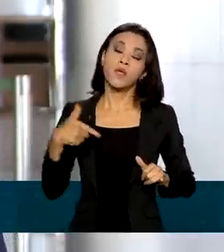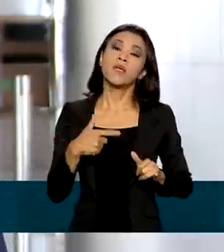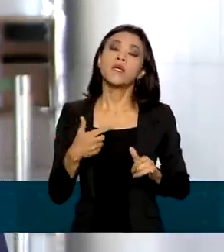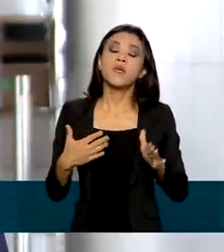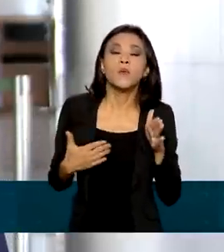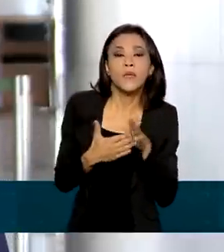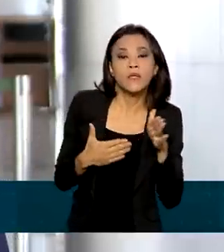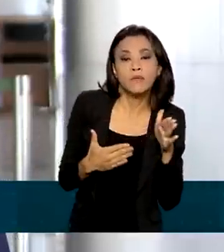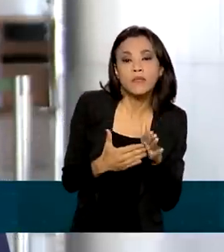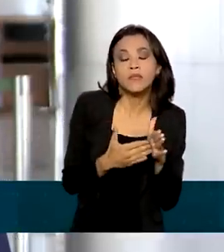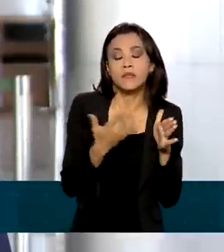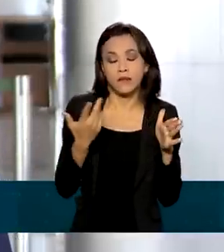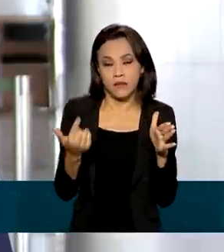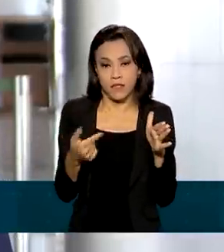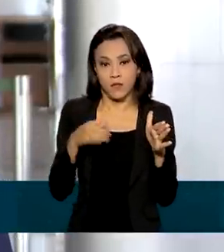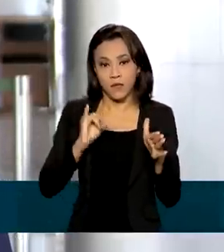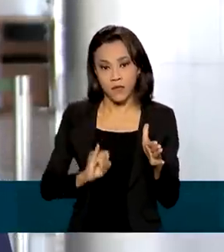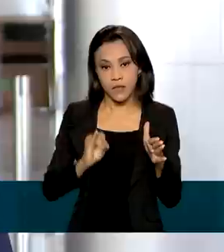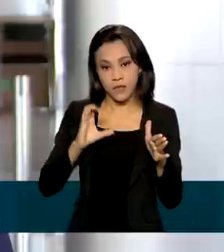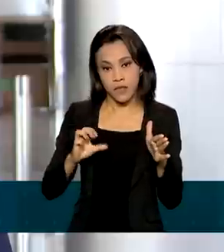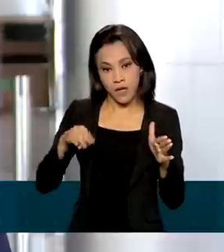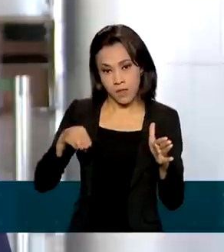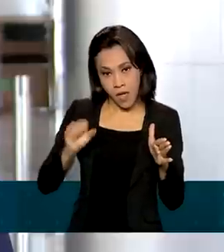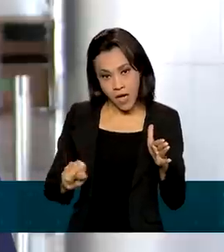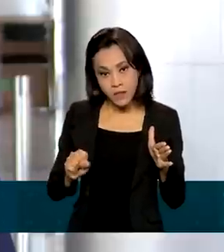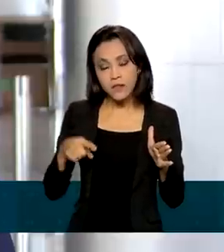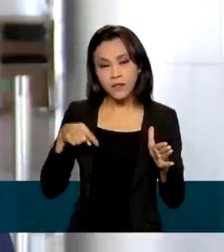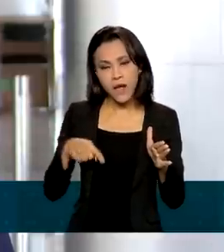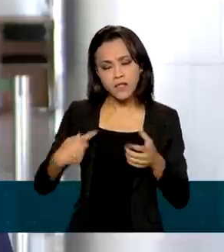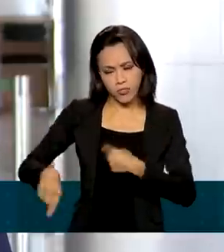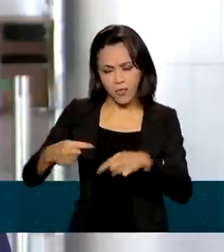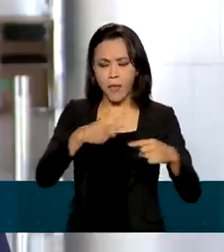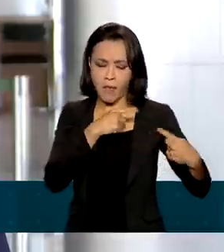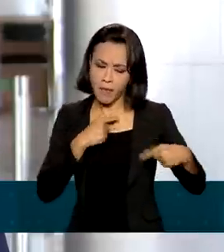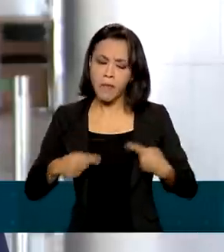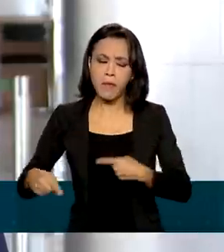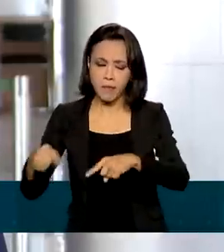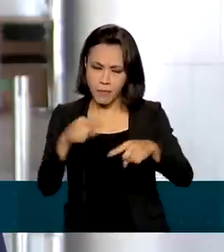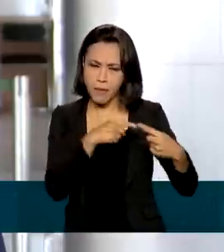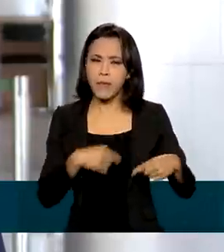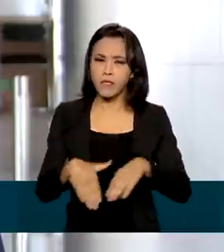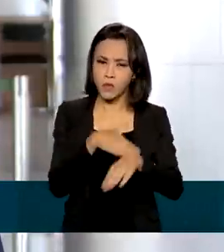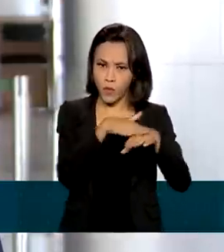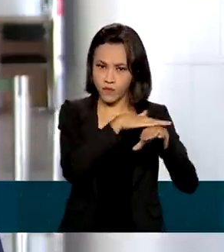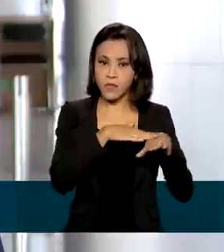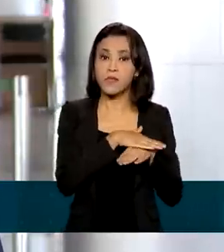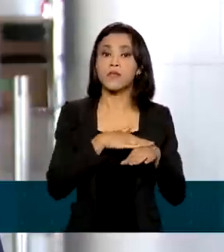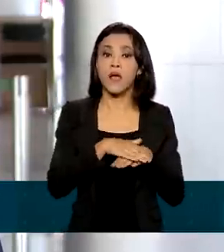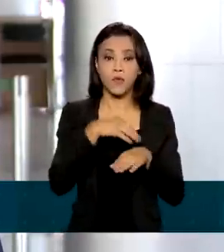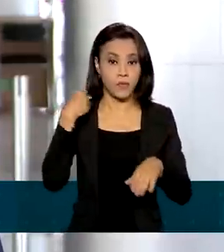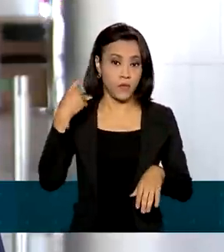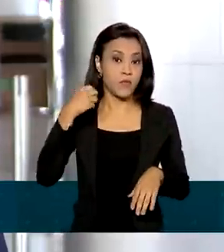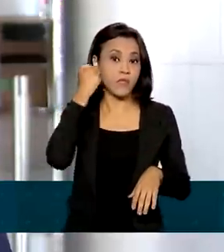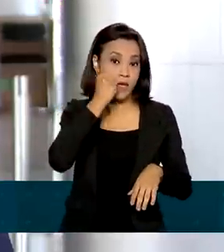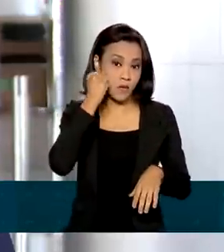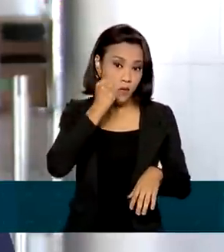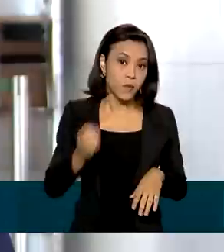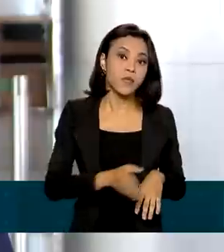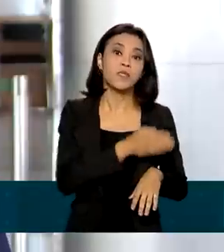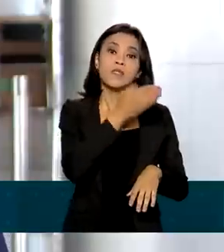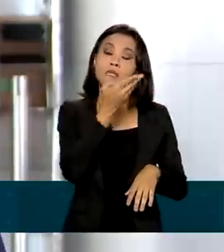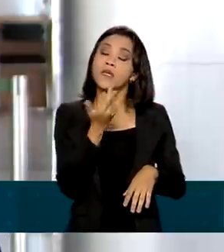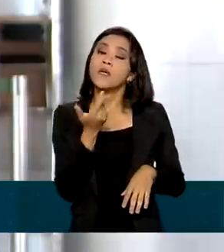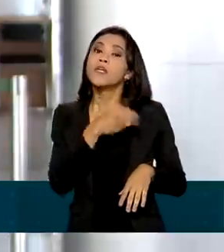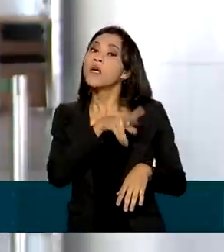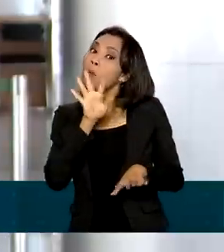cota mínima do ICMS está sendo discutido com muita seriedade pelos senadores. Já o presidente da Câmara, deputado Arthur Lira,